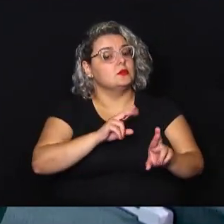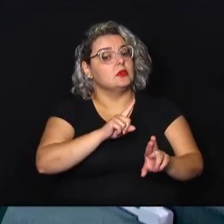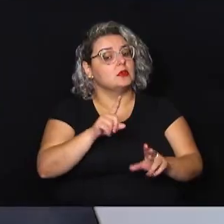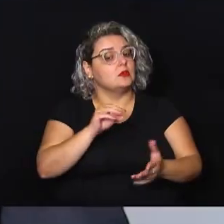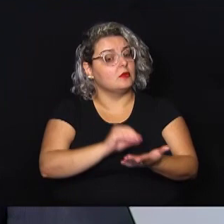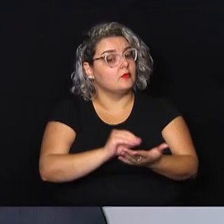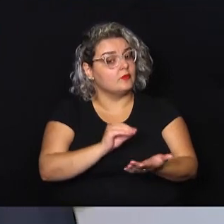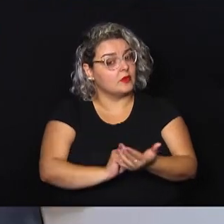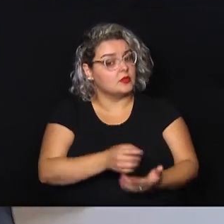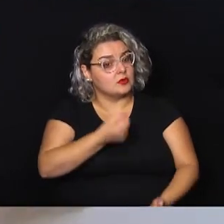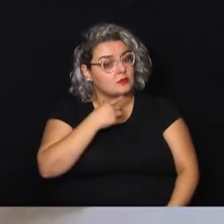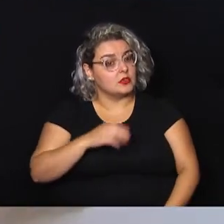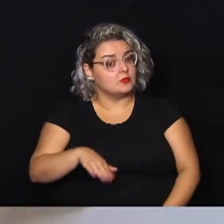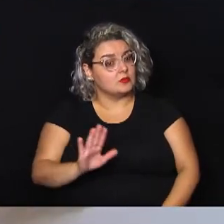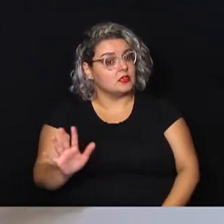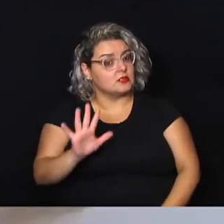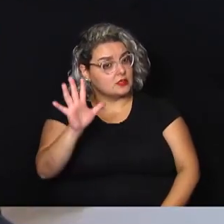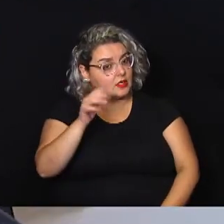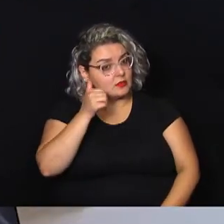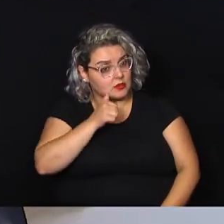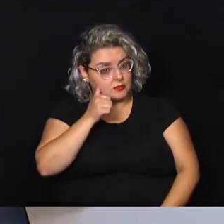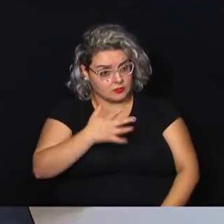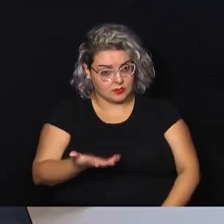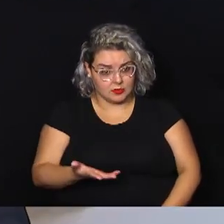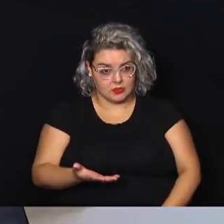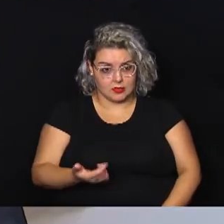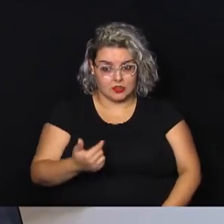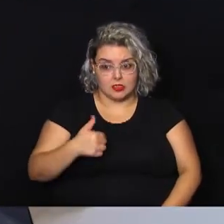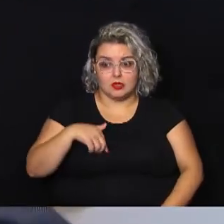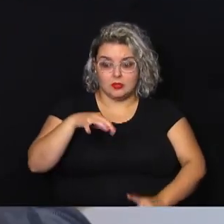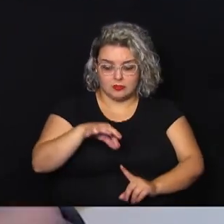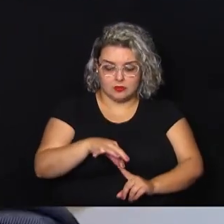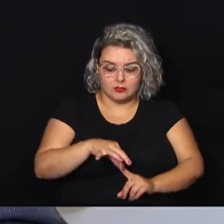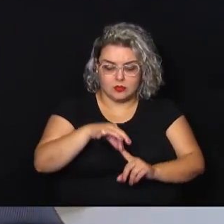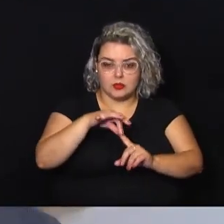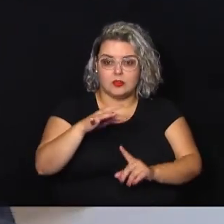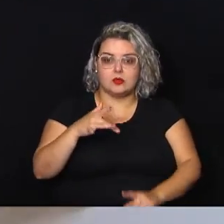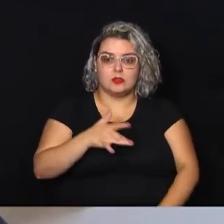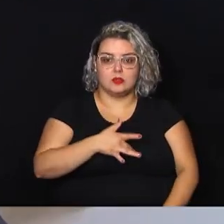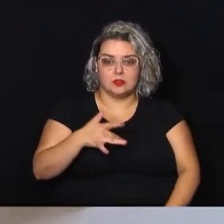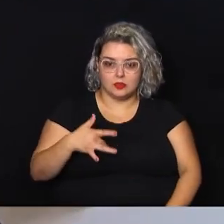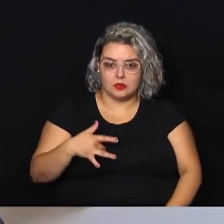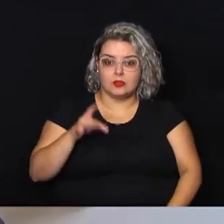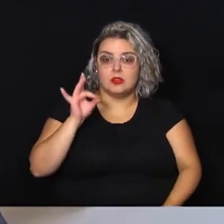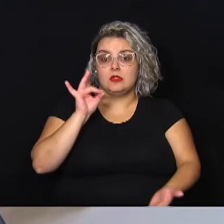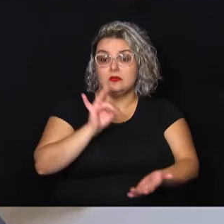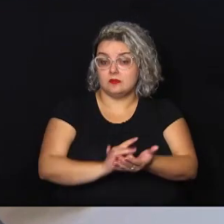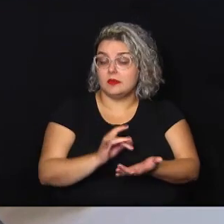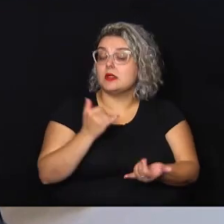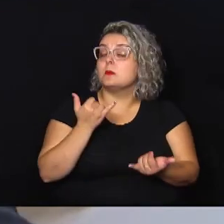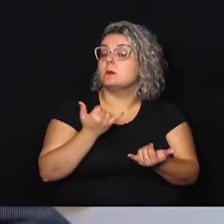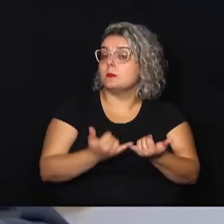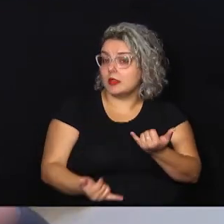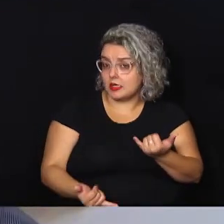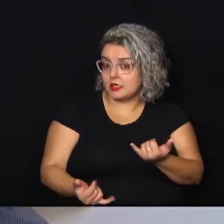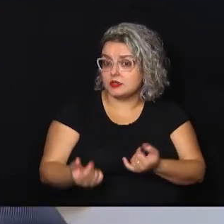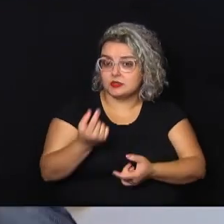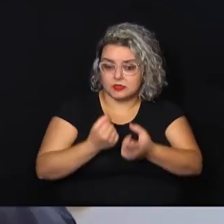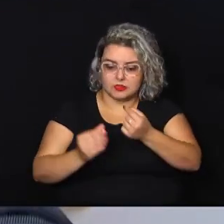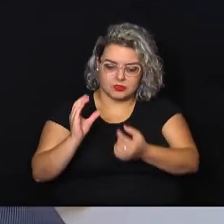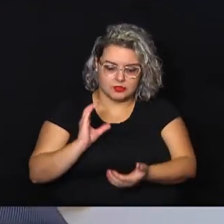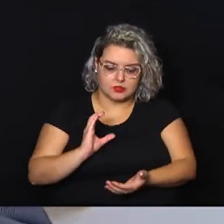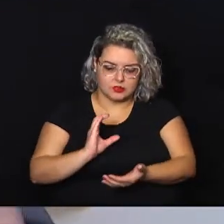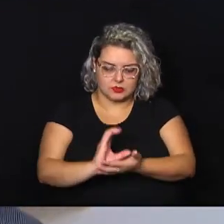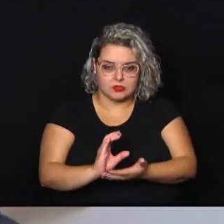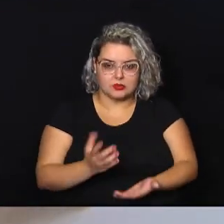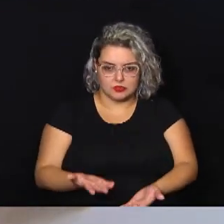para as mulheres. Olha, eu priorizei a saúde. É verdade que parte das emendas impositivas tem